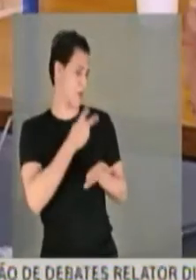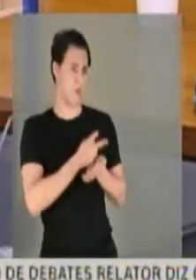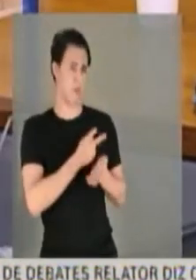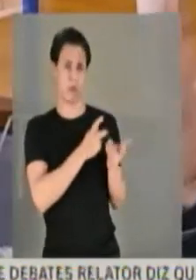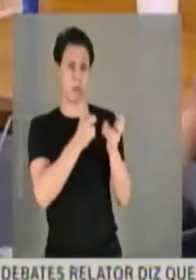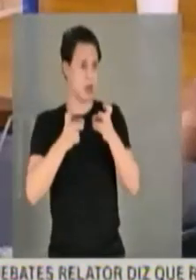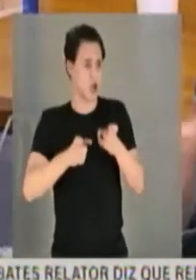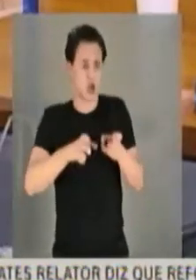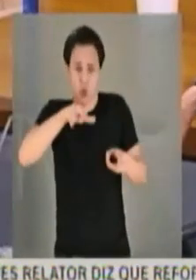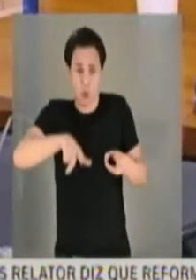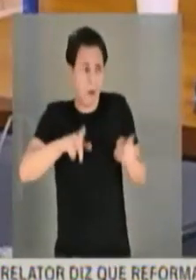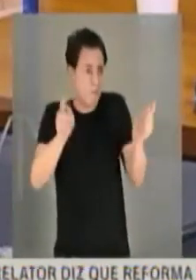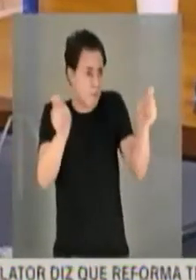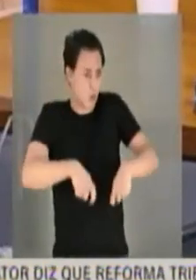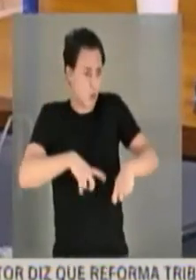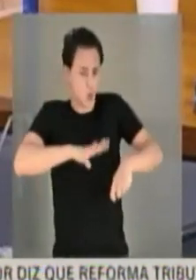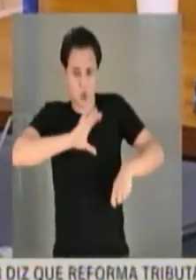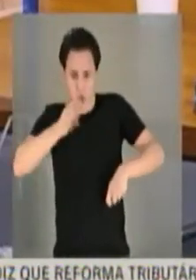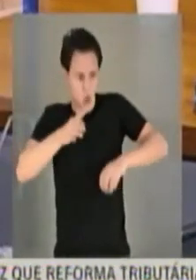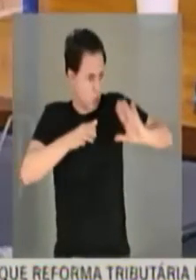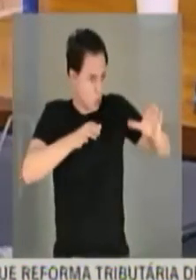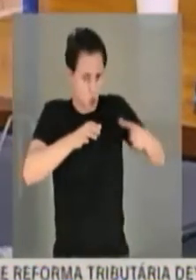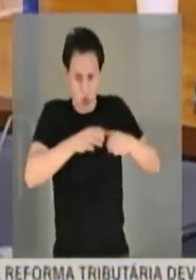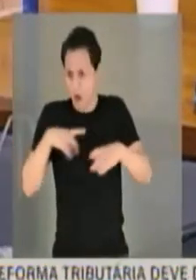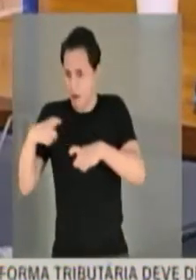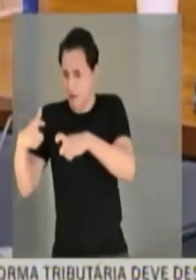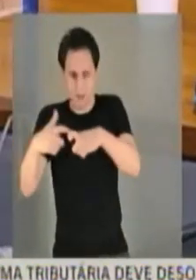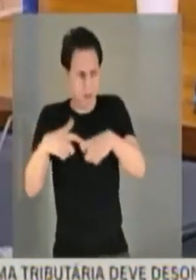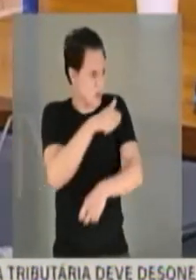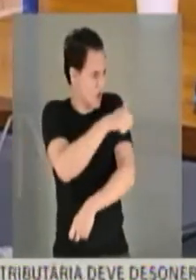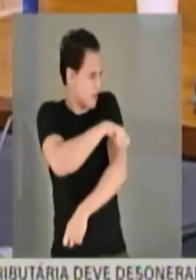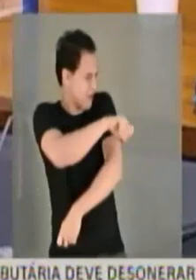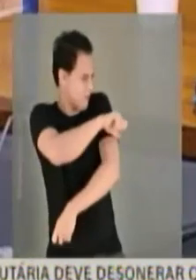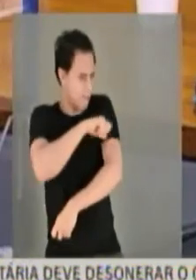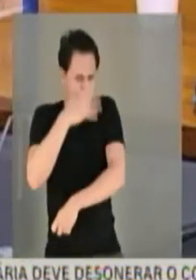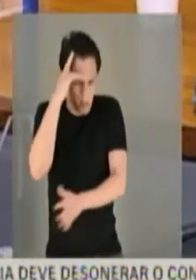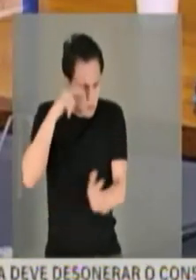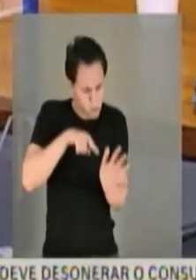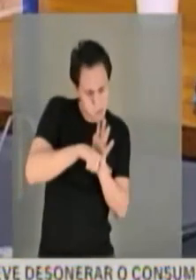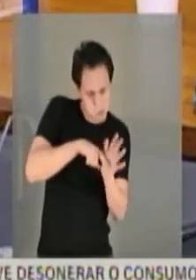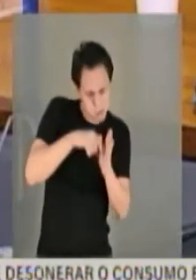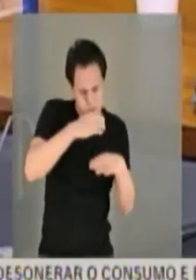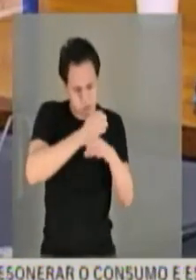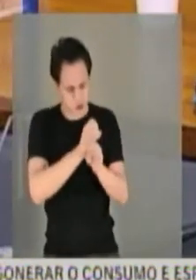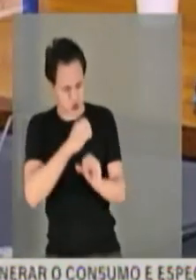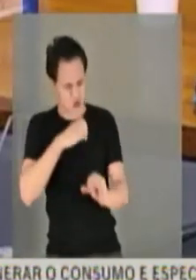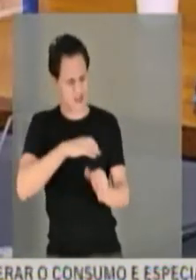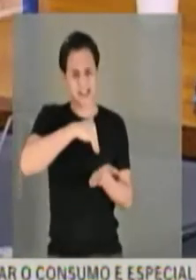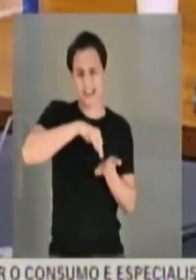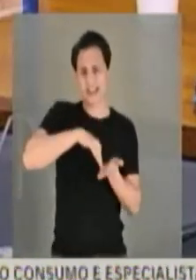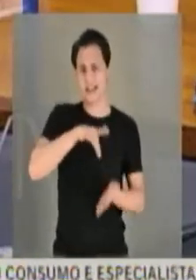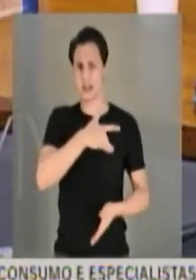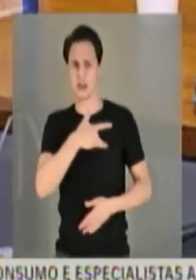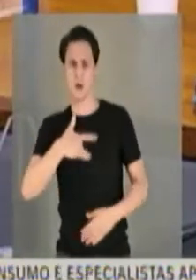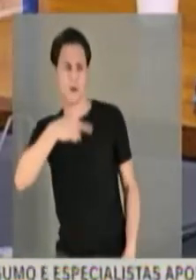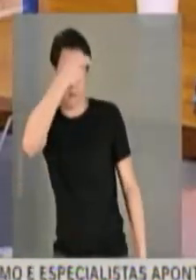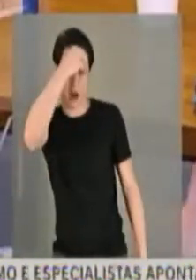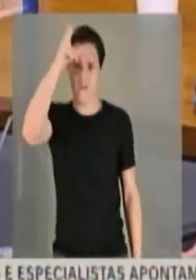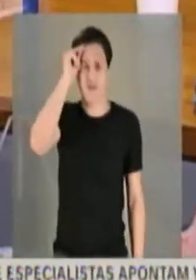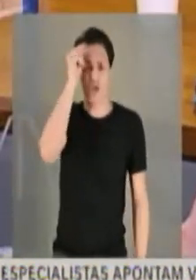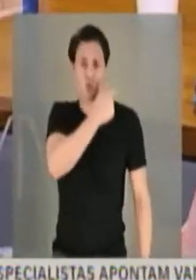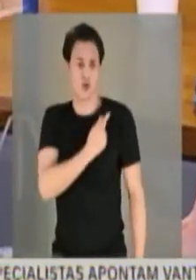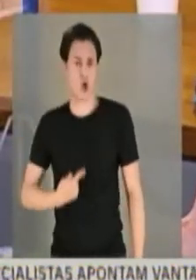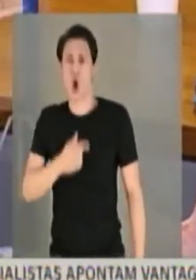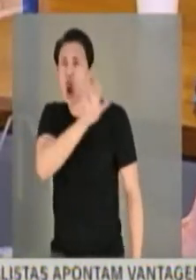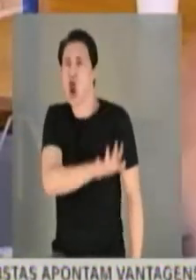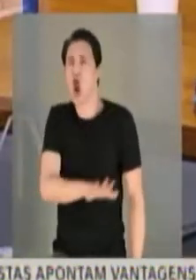era possível um colunho entre médicos, enfermeiros, infectologistas, secretários de saúde, prefeitos, governadores de